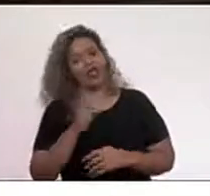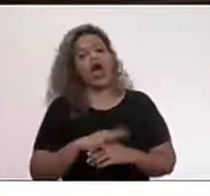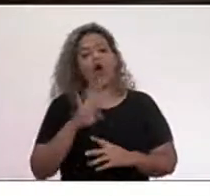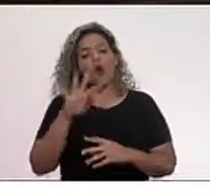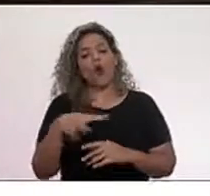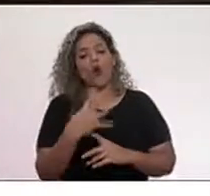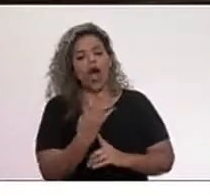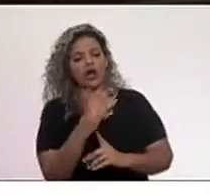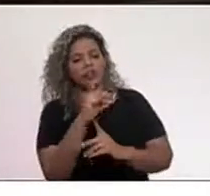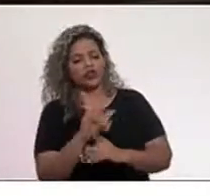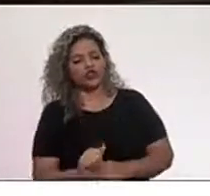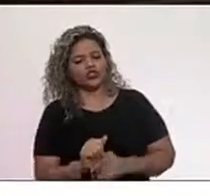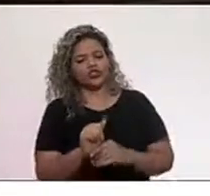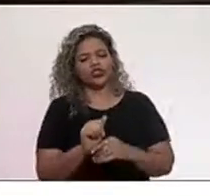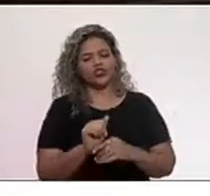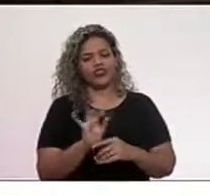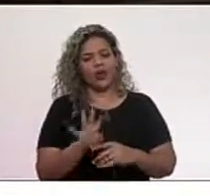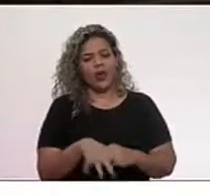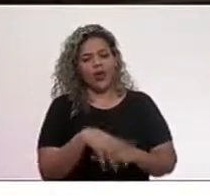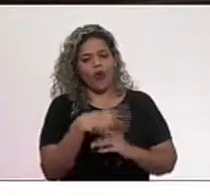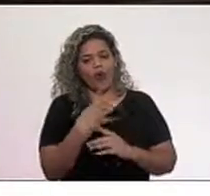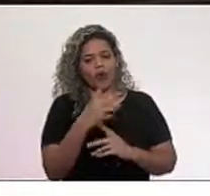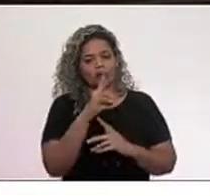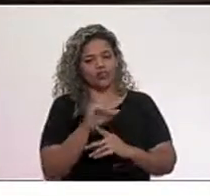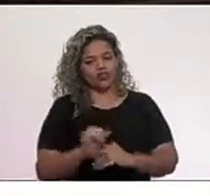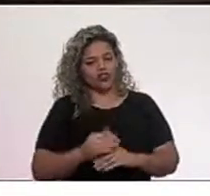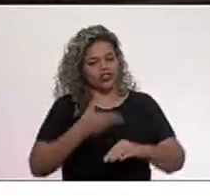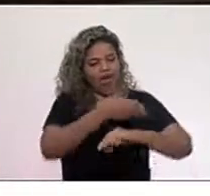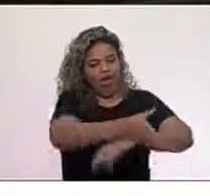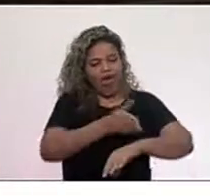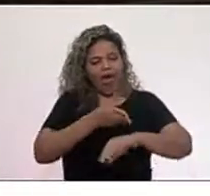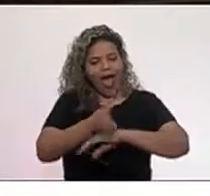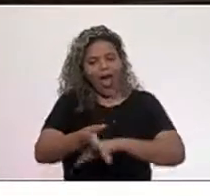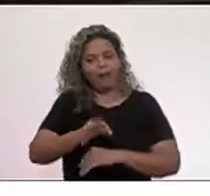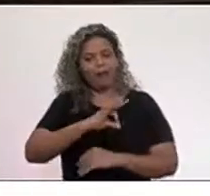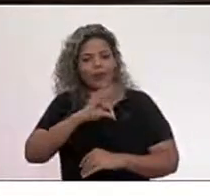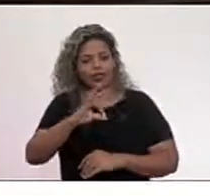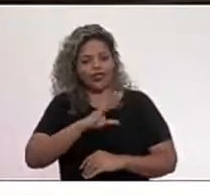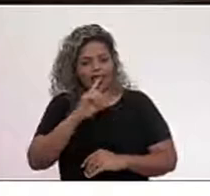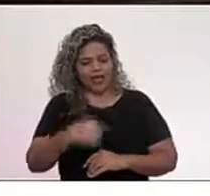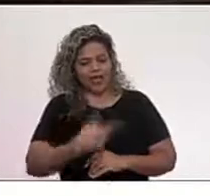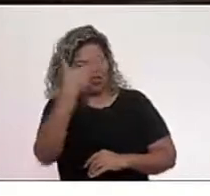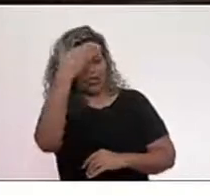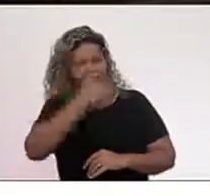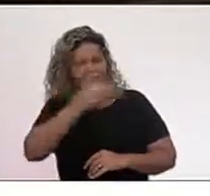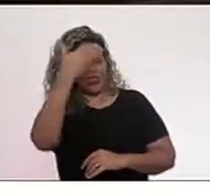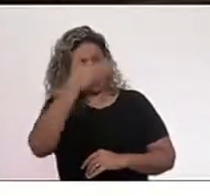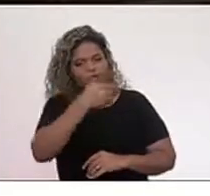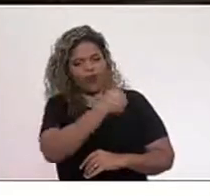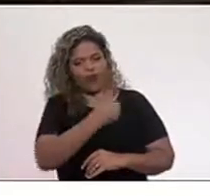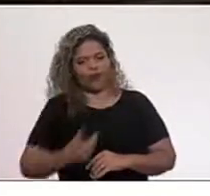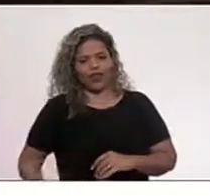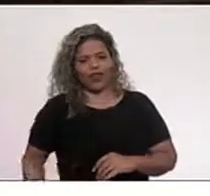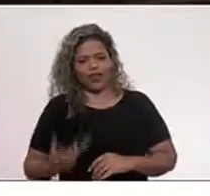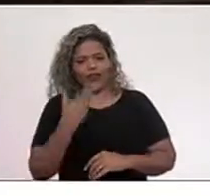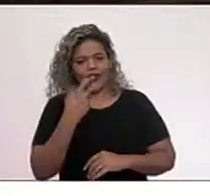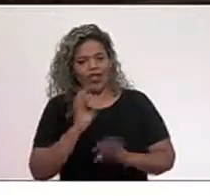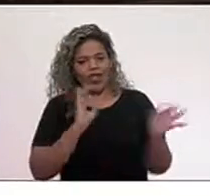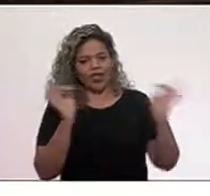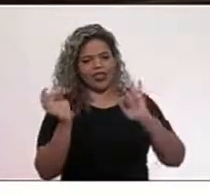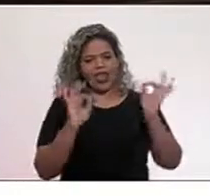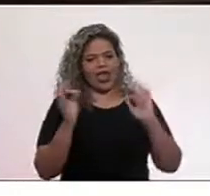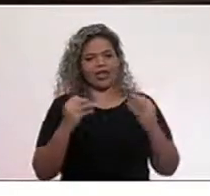quatro dias, senhor presidente, de operações policiais, a gente não vê o governador dizendo